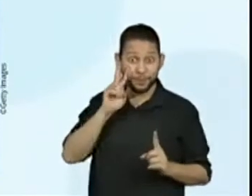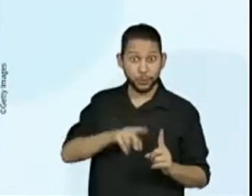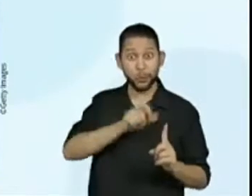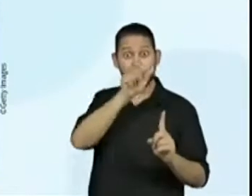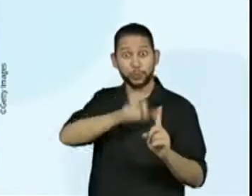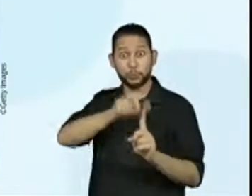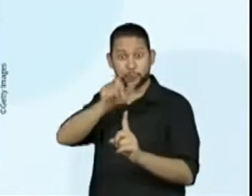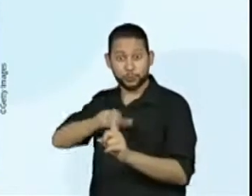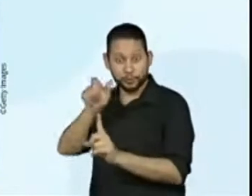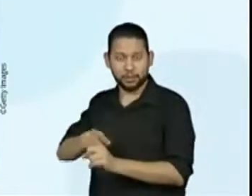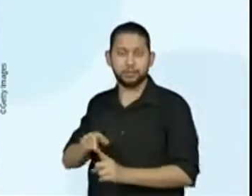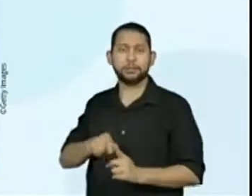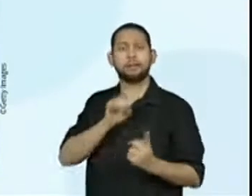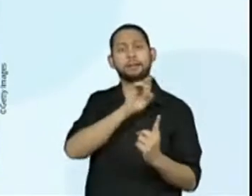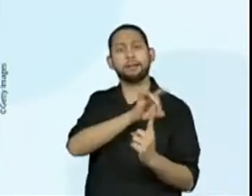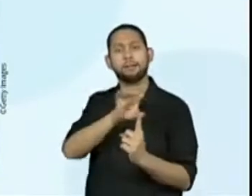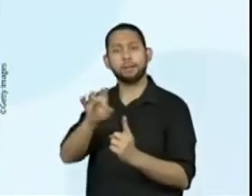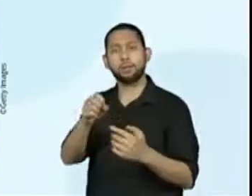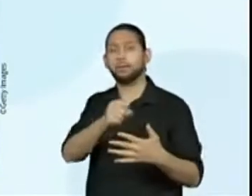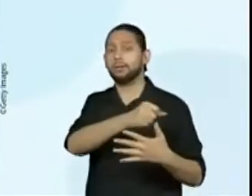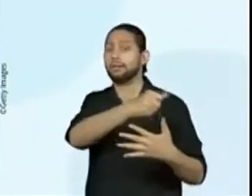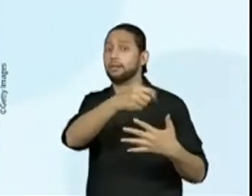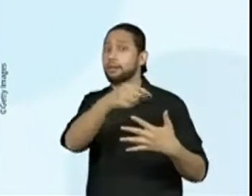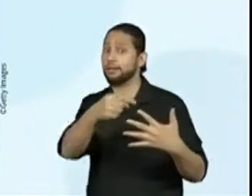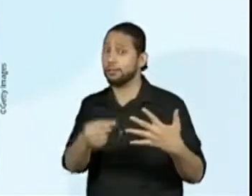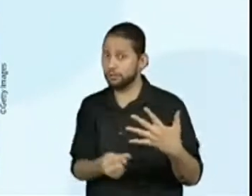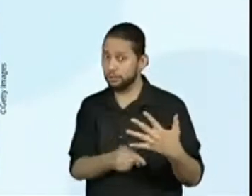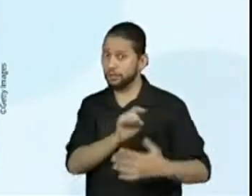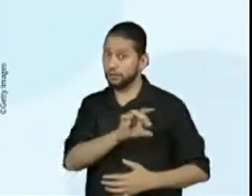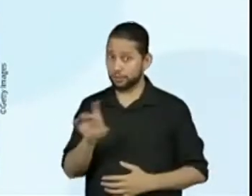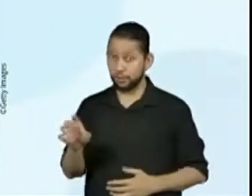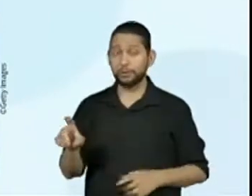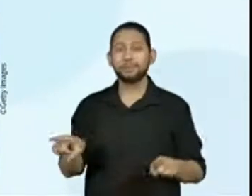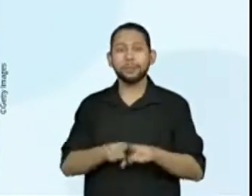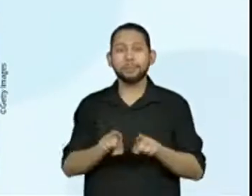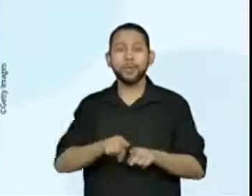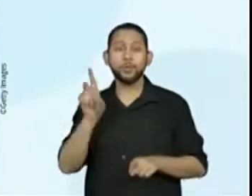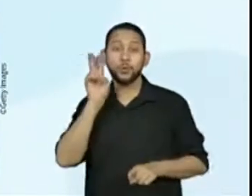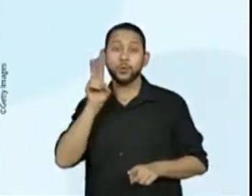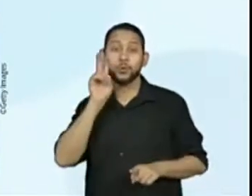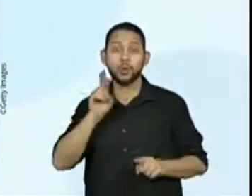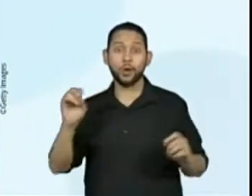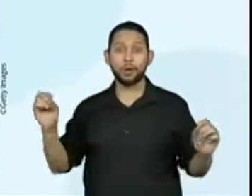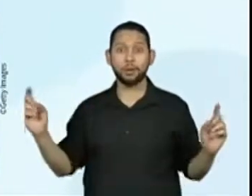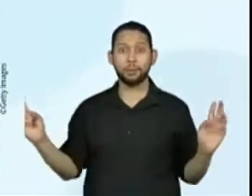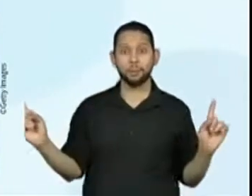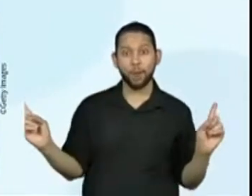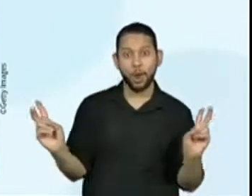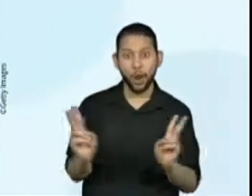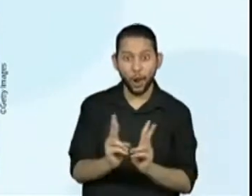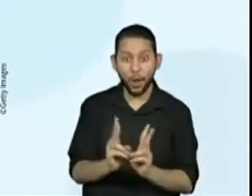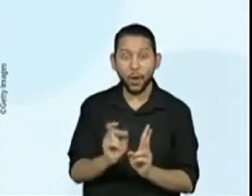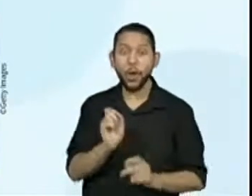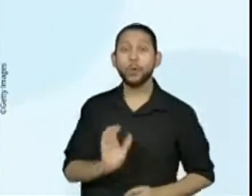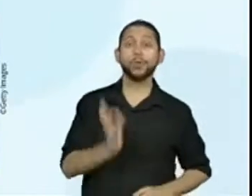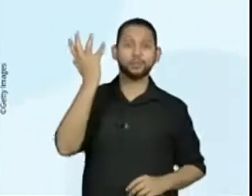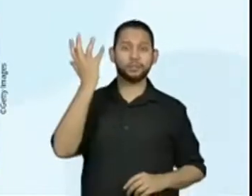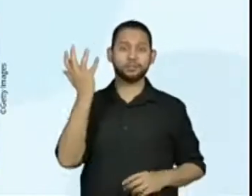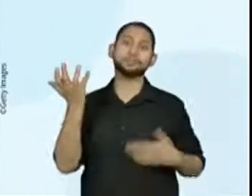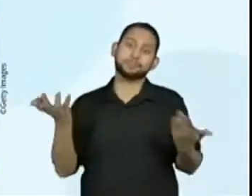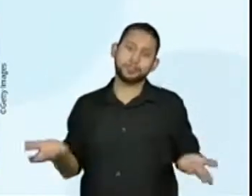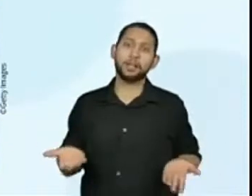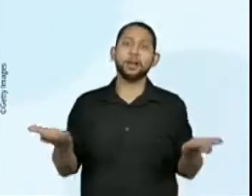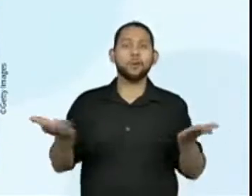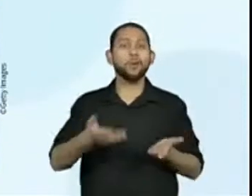características e o conflito da história, entre outras coisas. Fica aí uma proposta. Ler uma fábula e